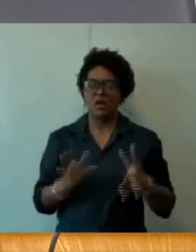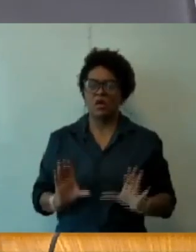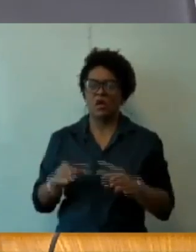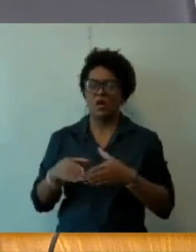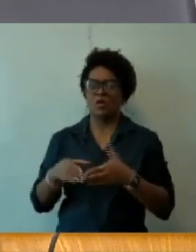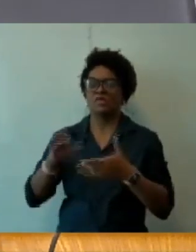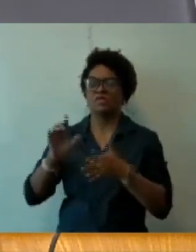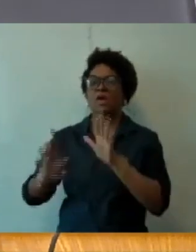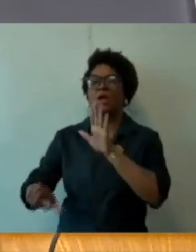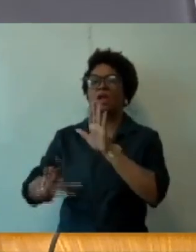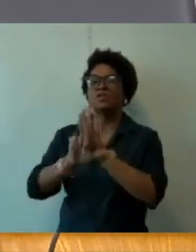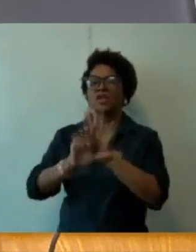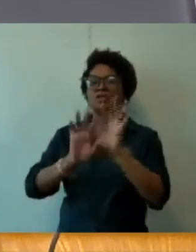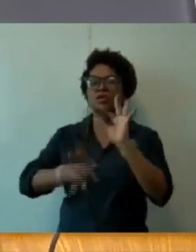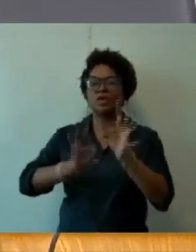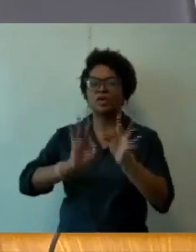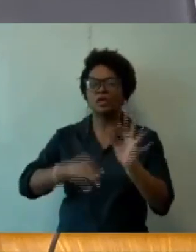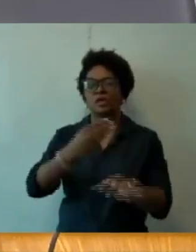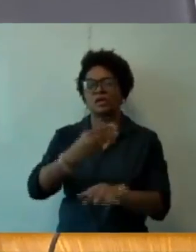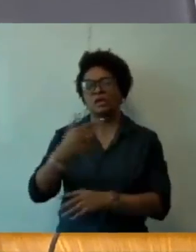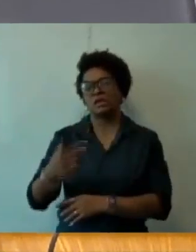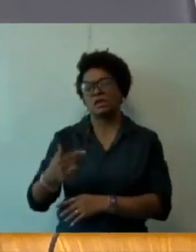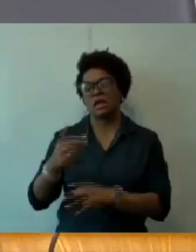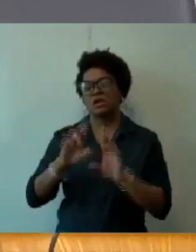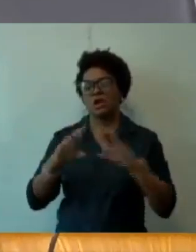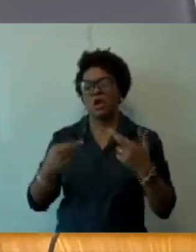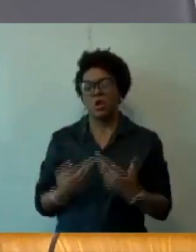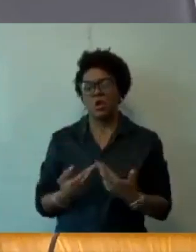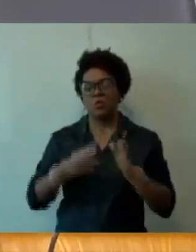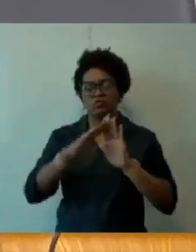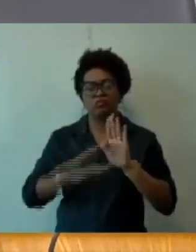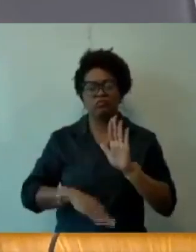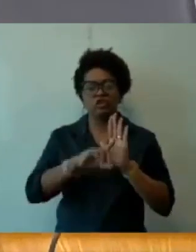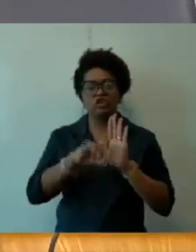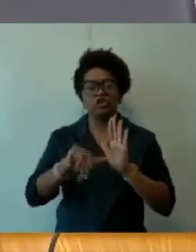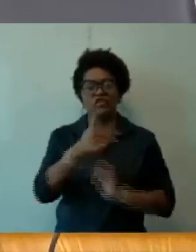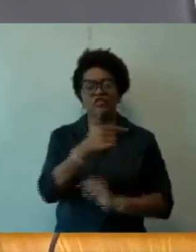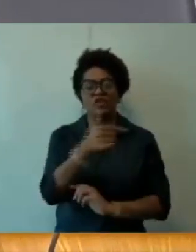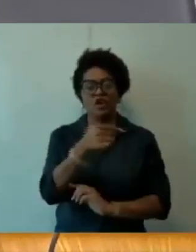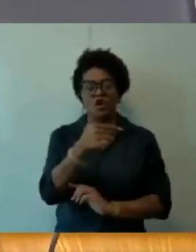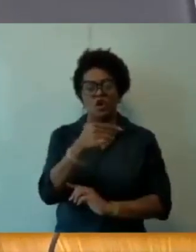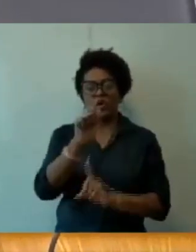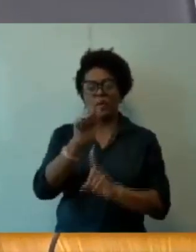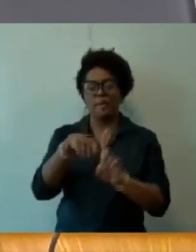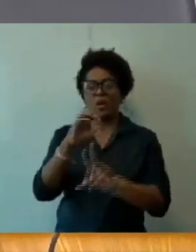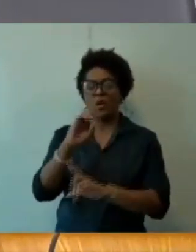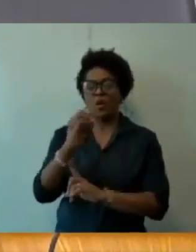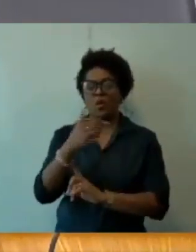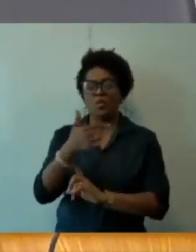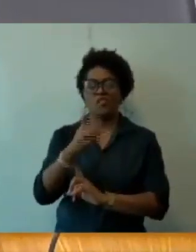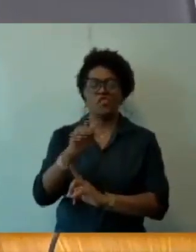36ª Reunião Ordinária do dia 22 do 10 de 2024. Boa tarde a todos.